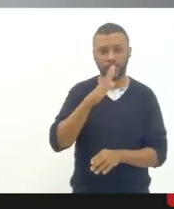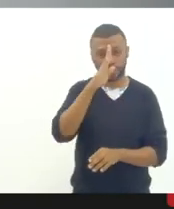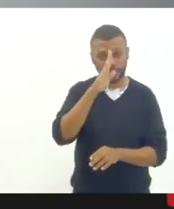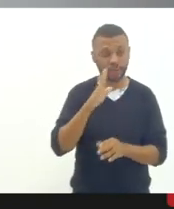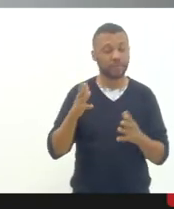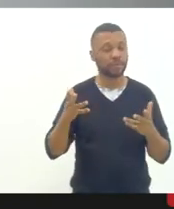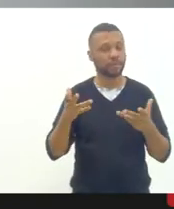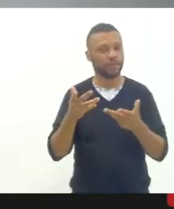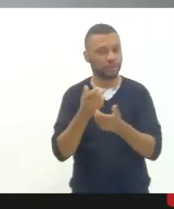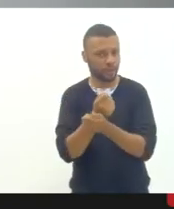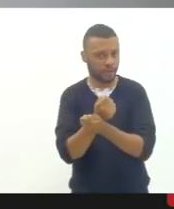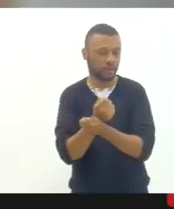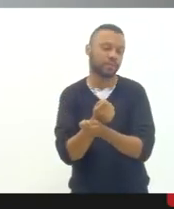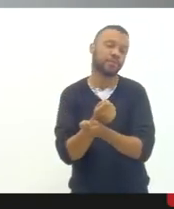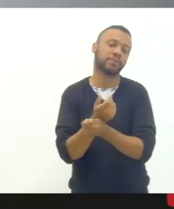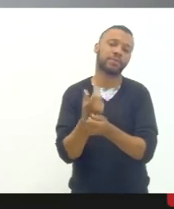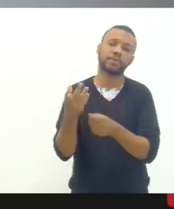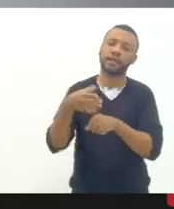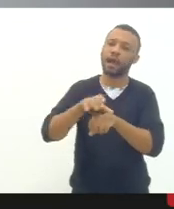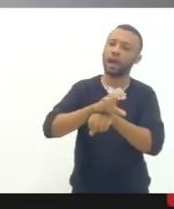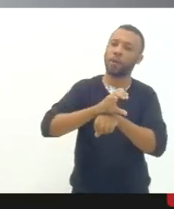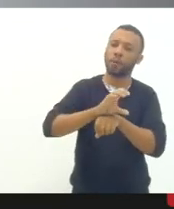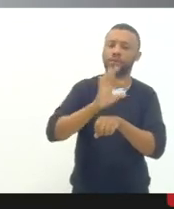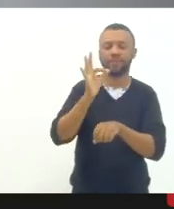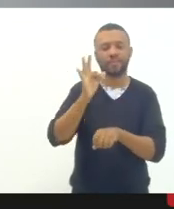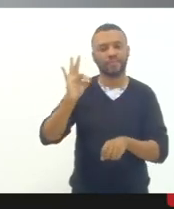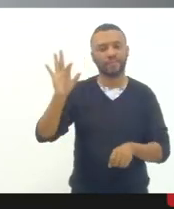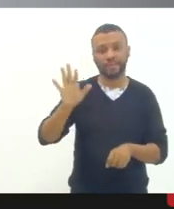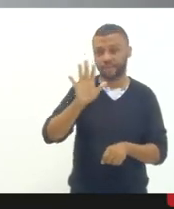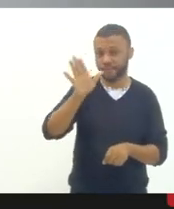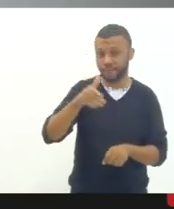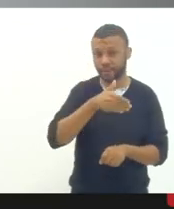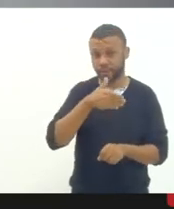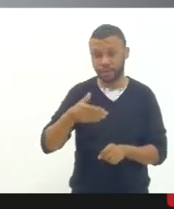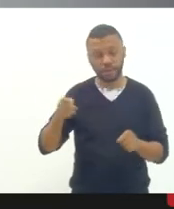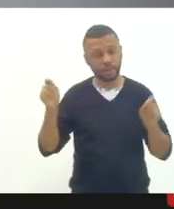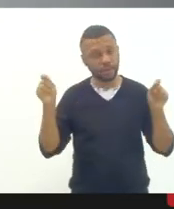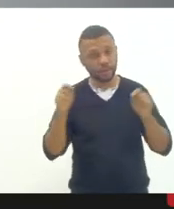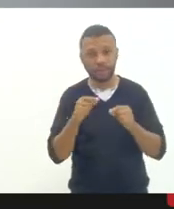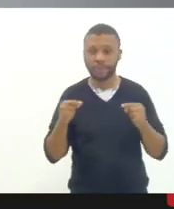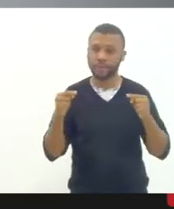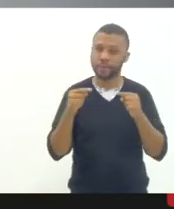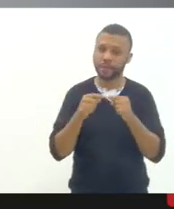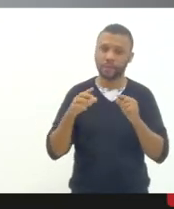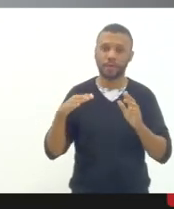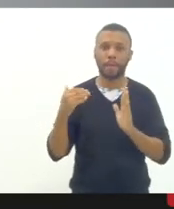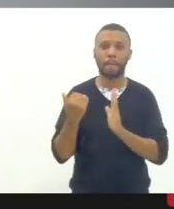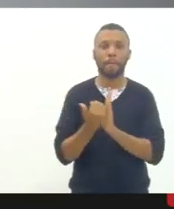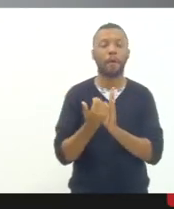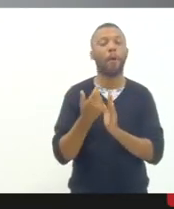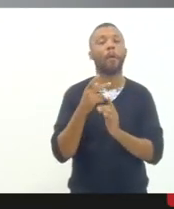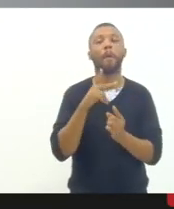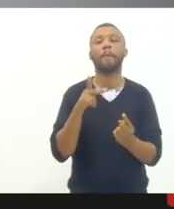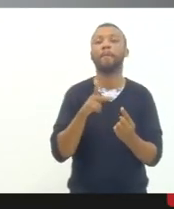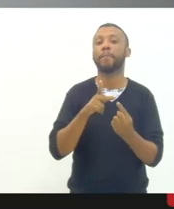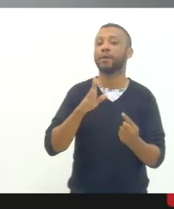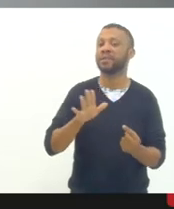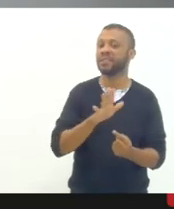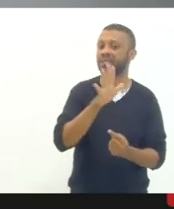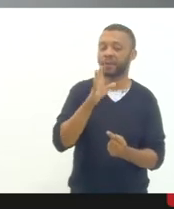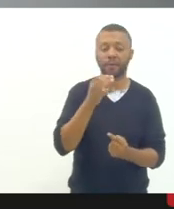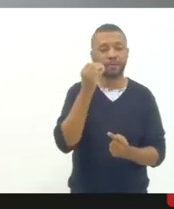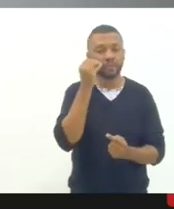as pessoas na Constituição Federal isso já deveria estar sendo cumprido o próprio plano nacional hoje prevê